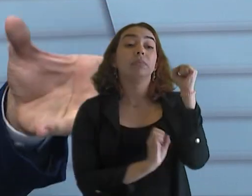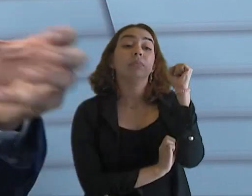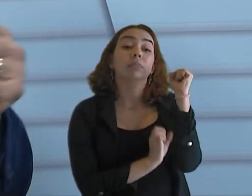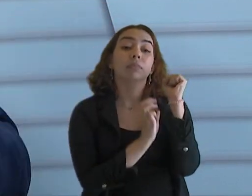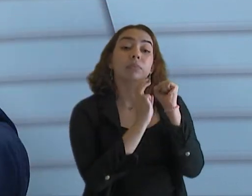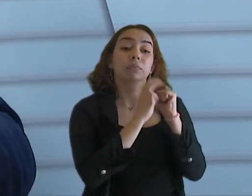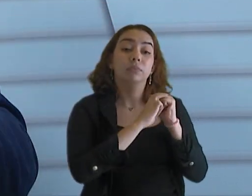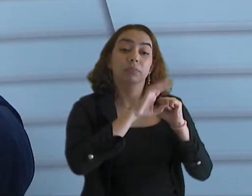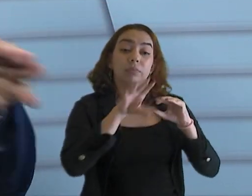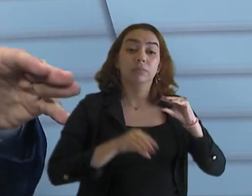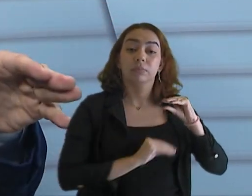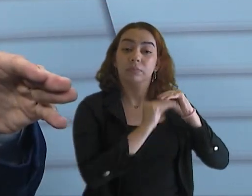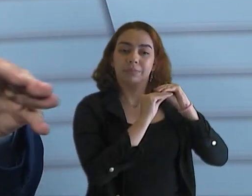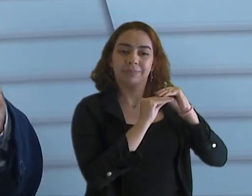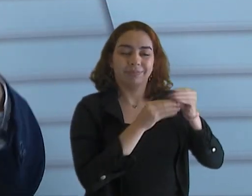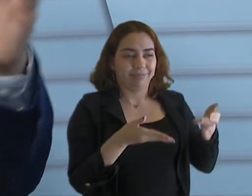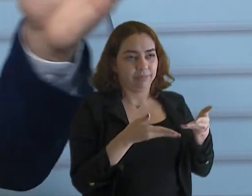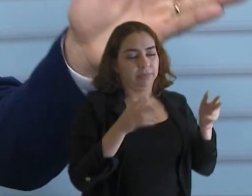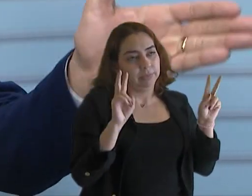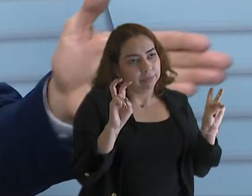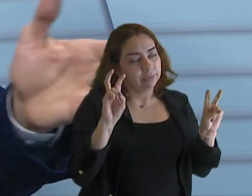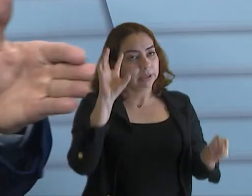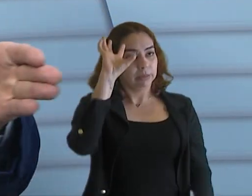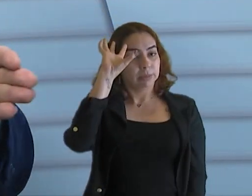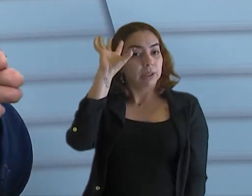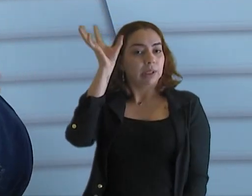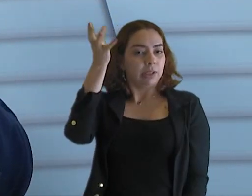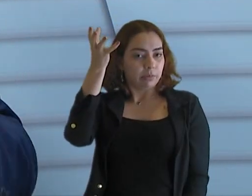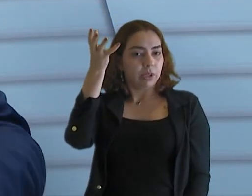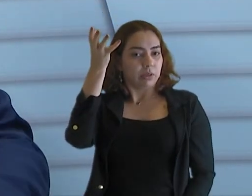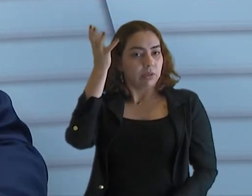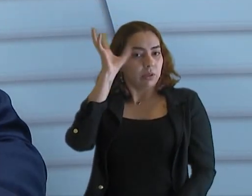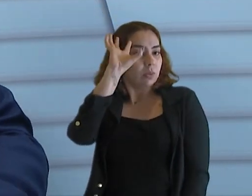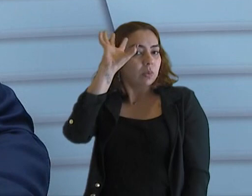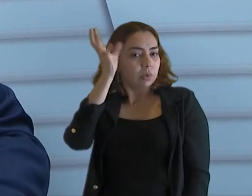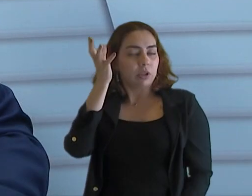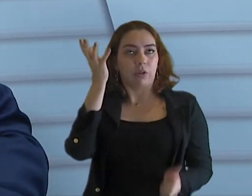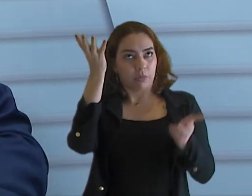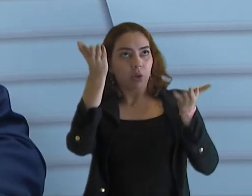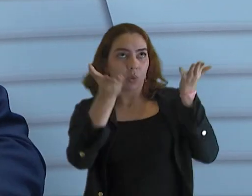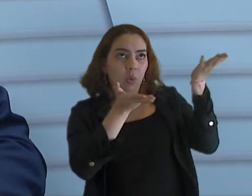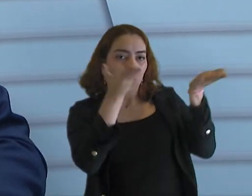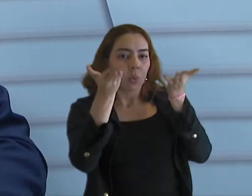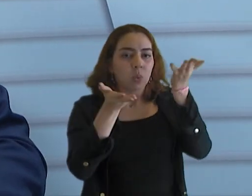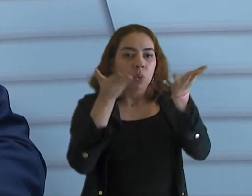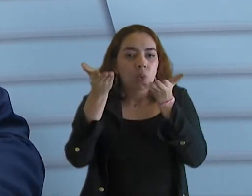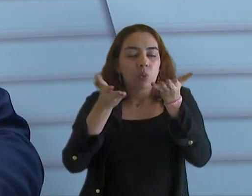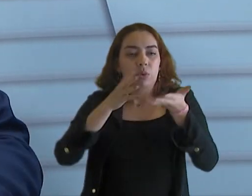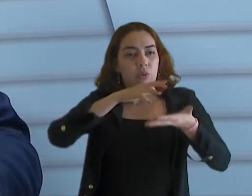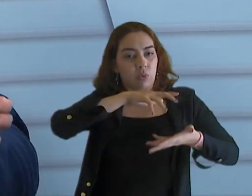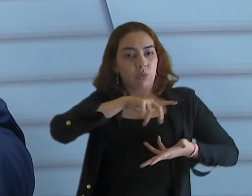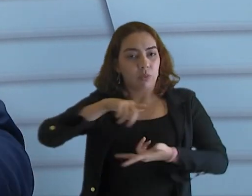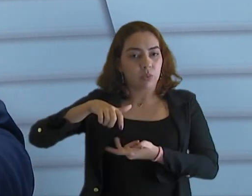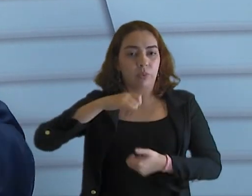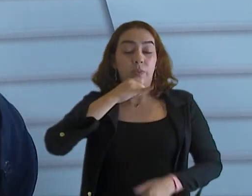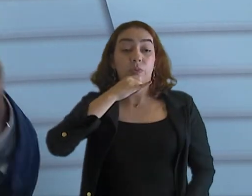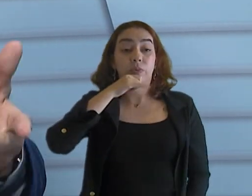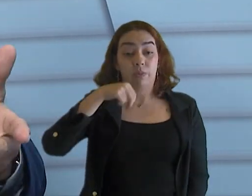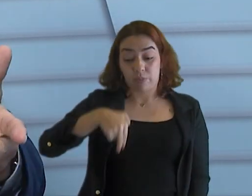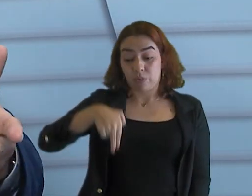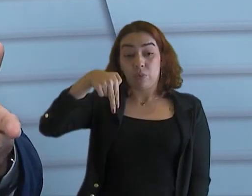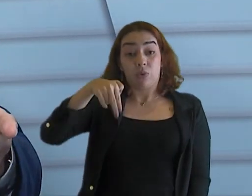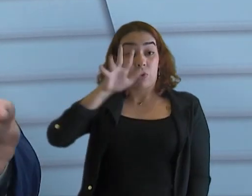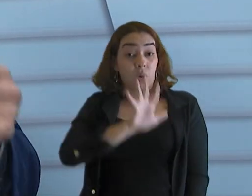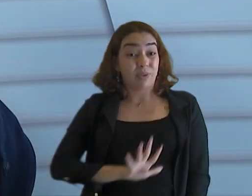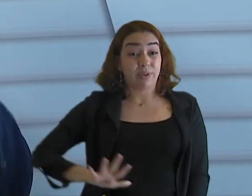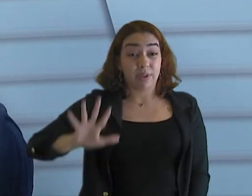parte climática e ambiental, que é fundamental. Nós temos aqui boa parte do semiárido do Nordeste se transformando